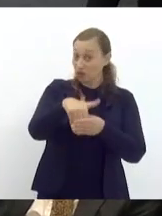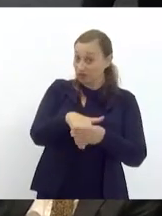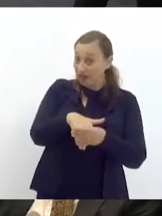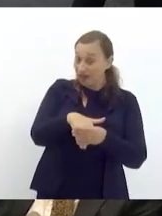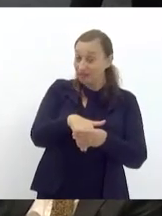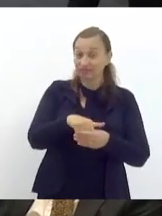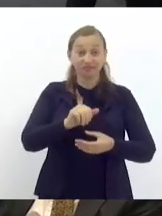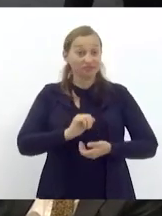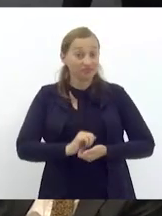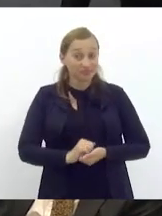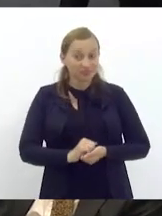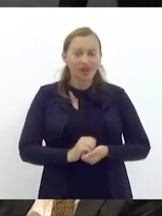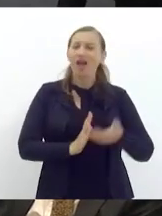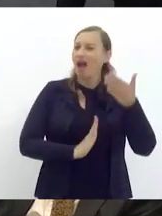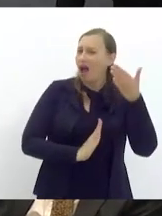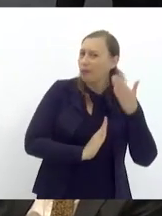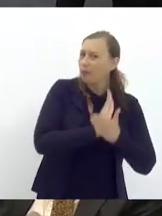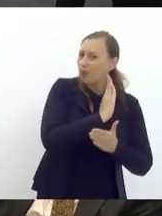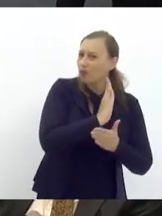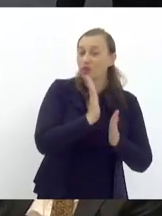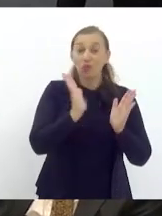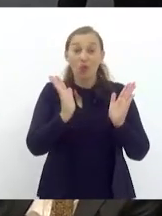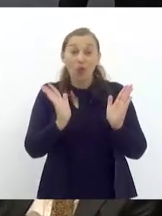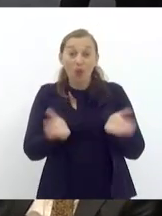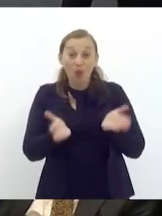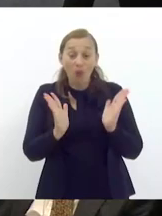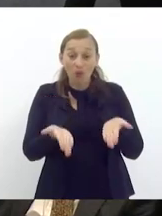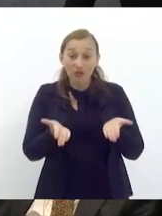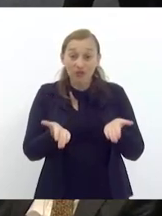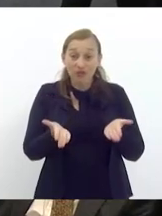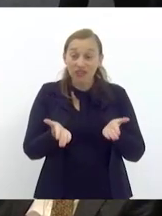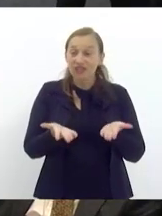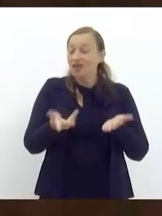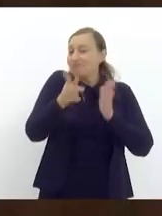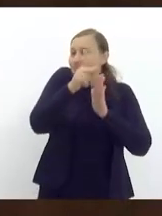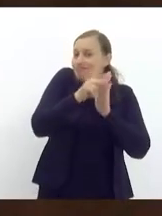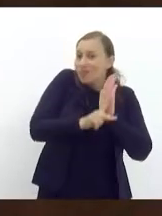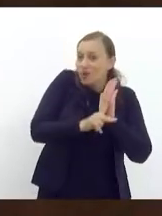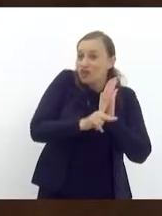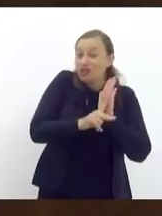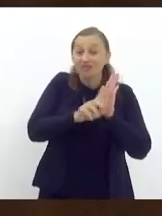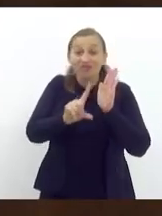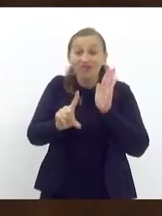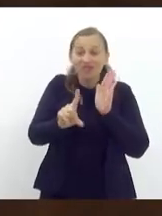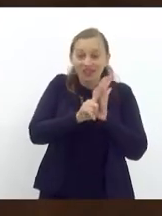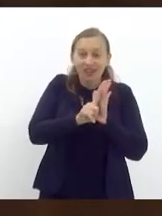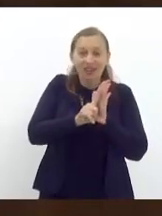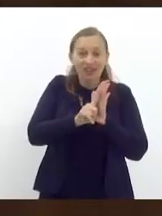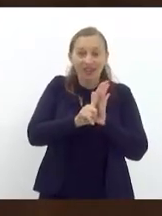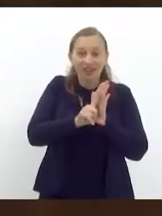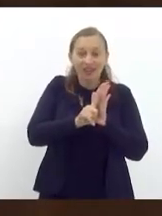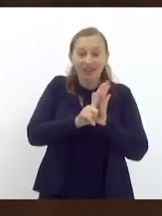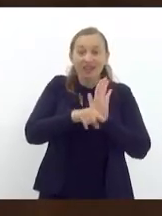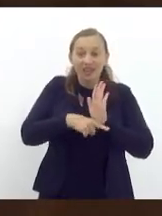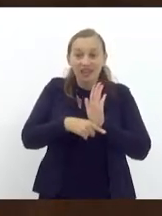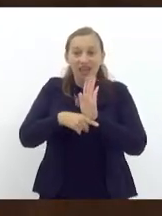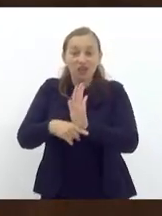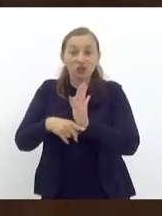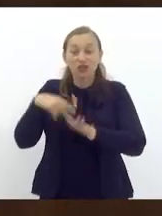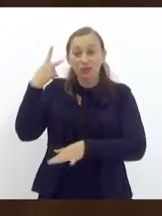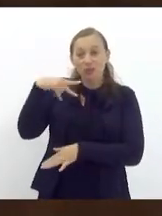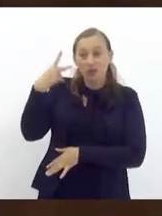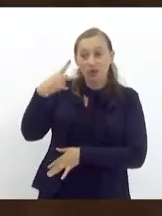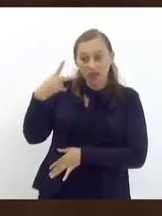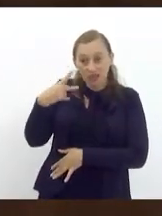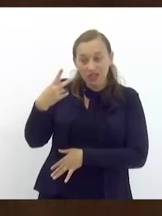e que aprovamos hoje esse projeto de lei que institui a política estadual de